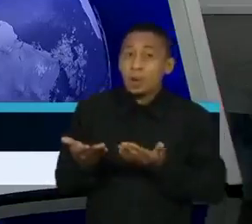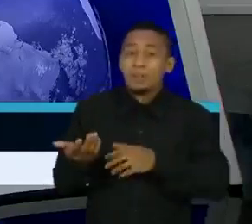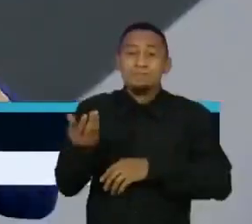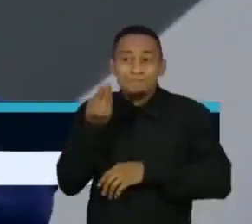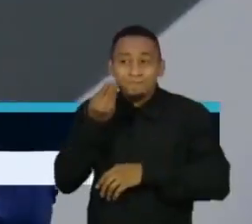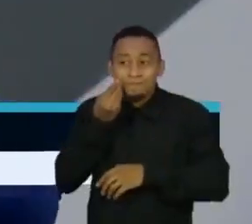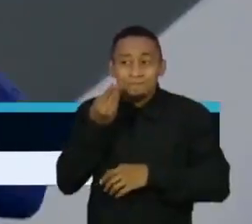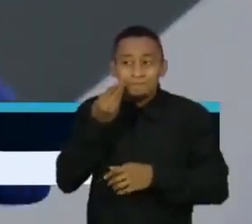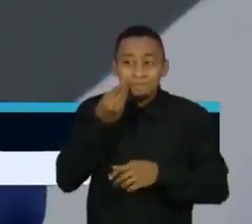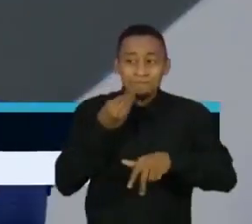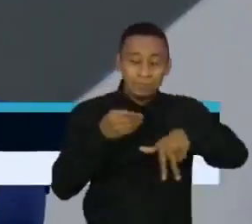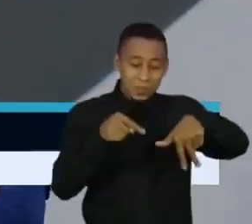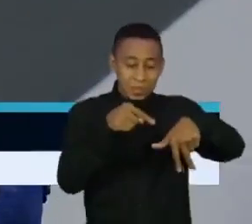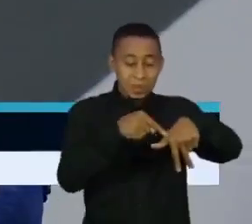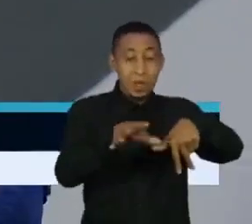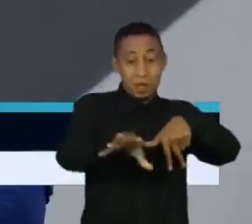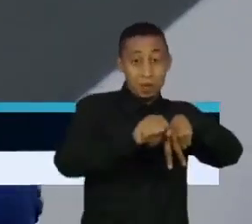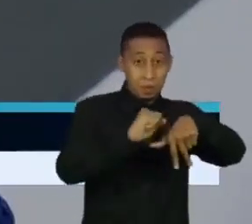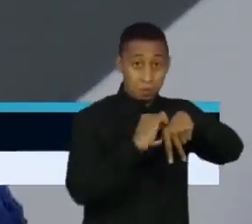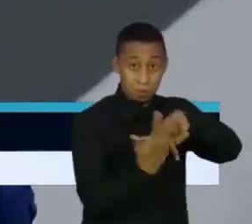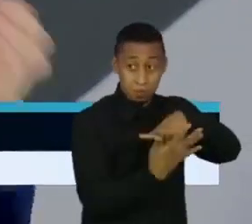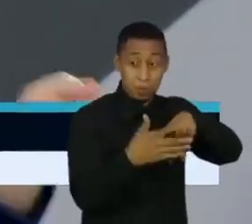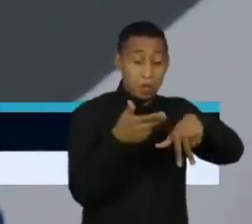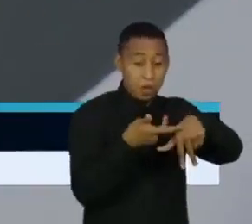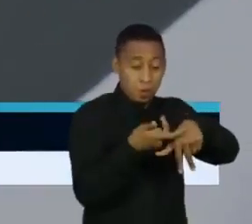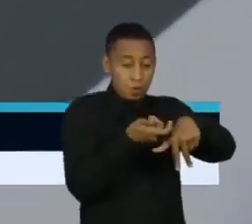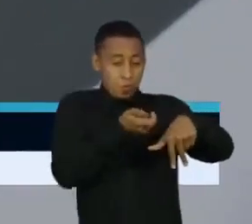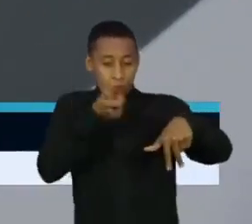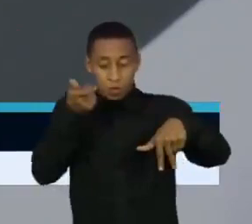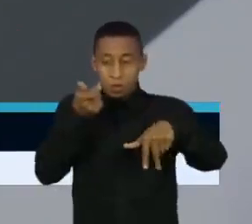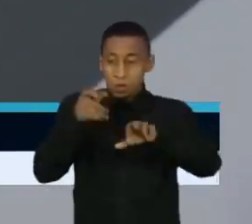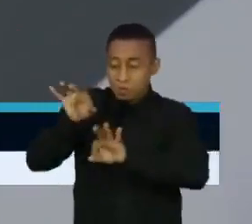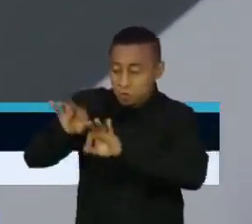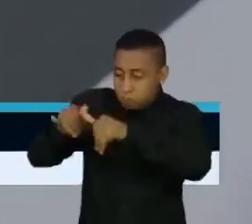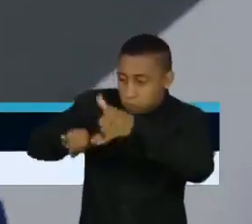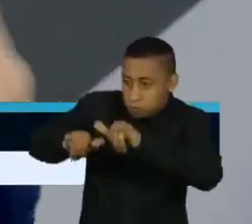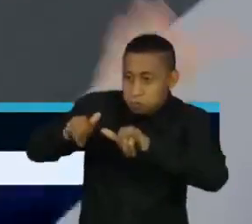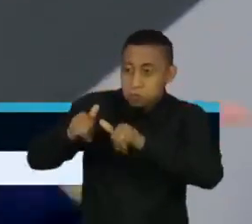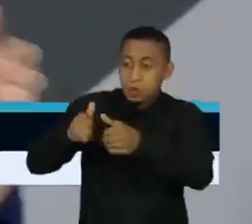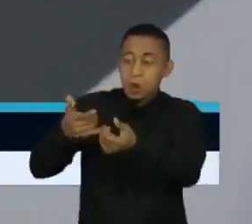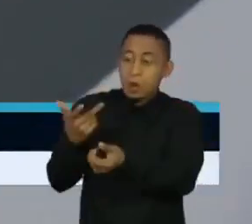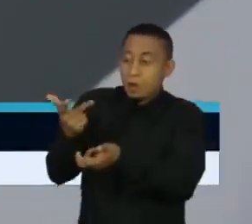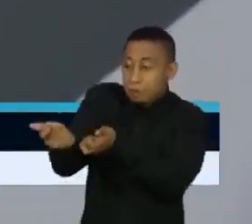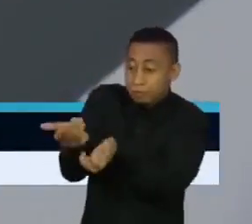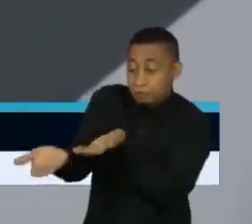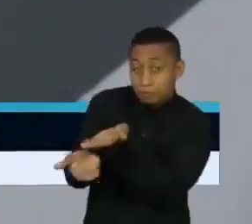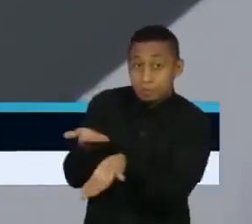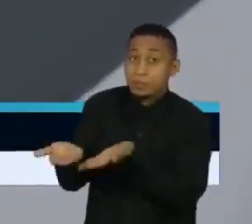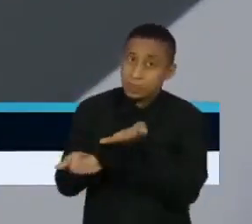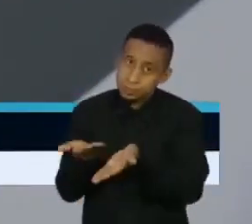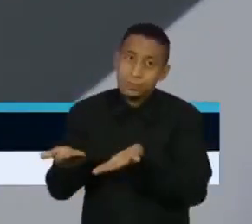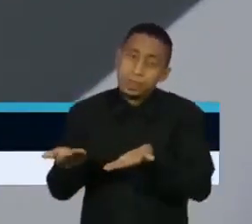coisa fixa, fabricada como uma vacina. Então, vamos aguardar os resultados. Pode ser que tenha um bom resultado, sim.